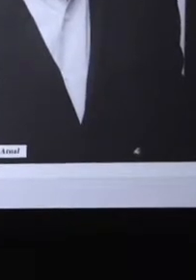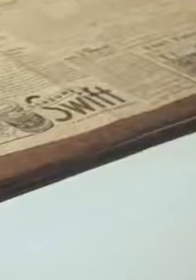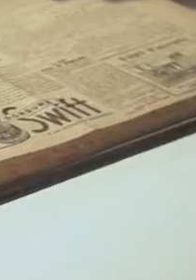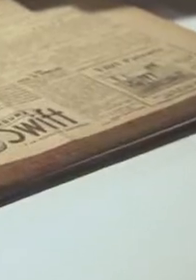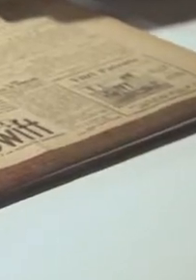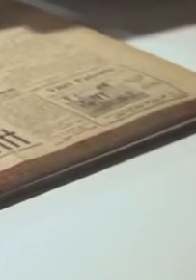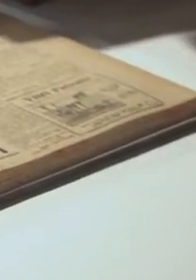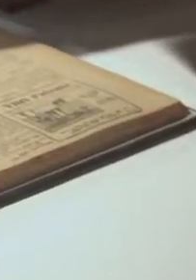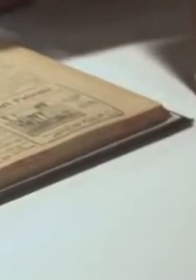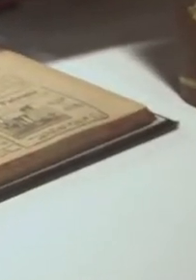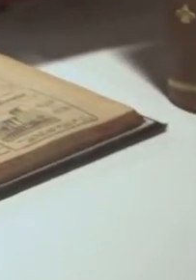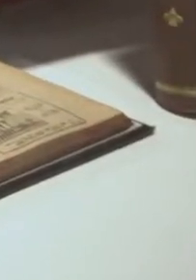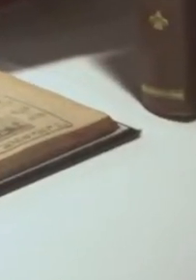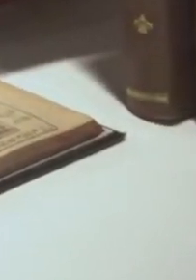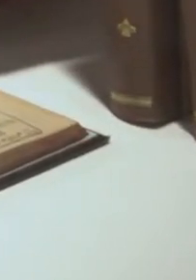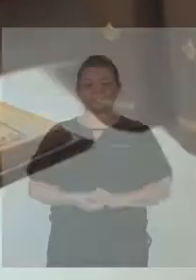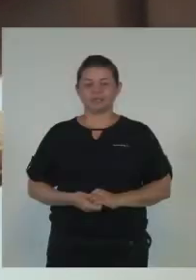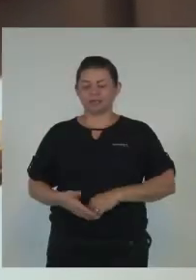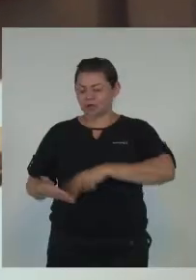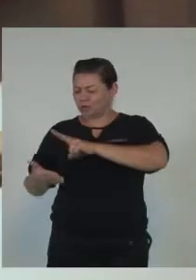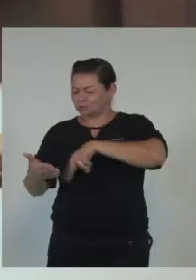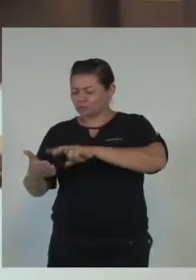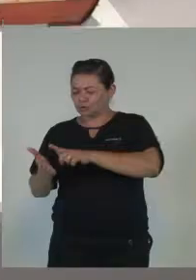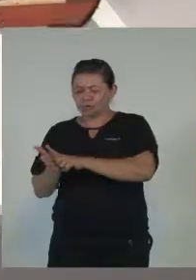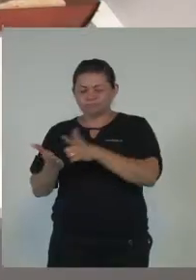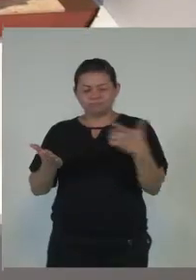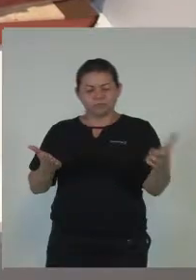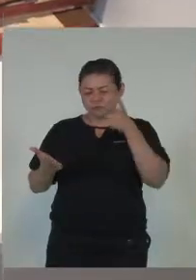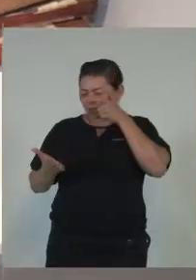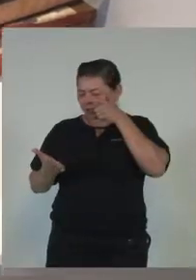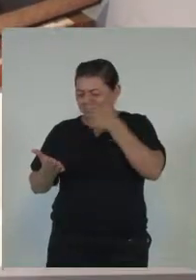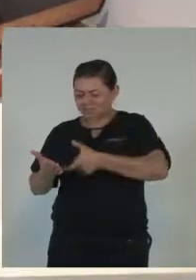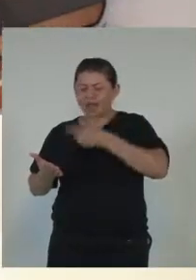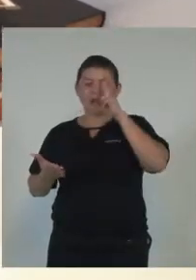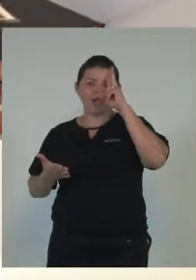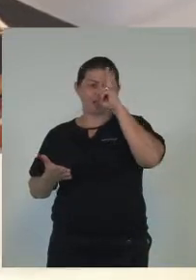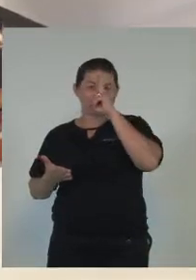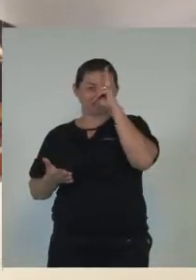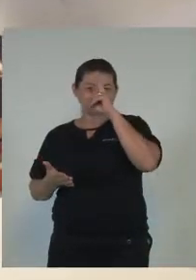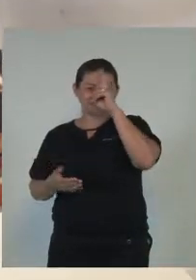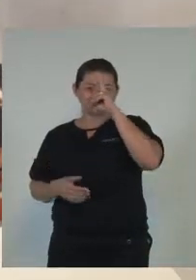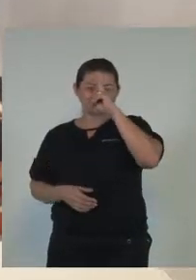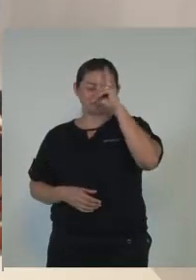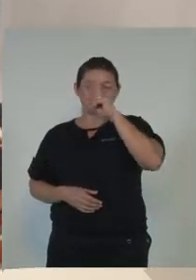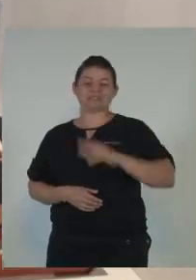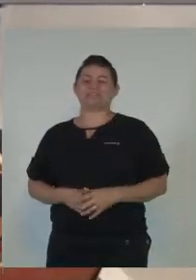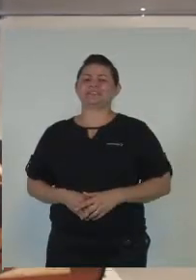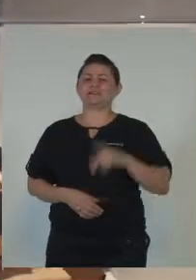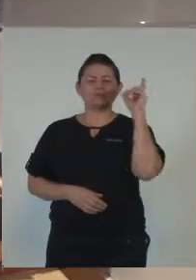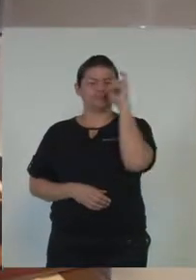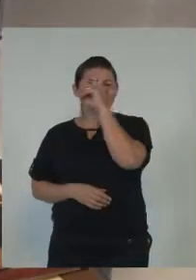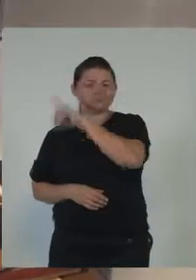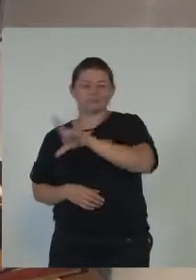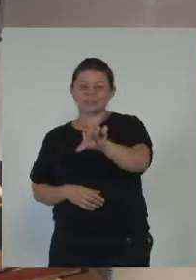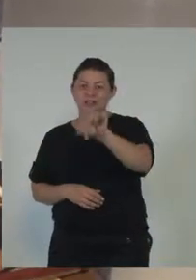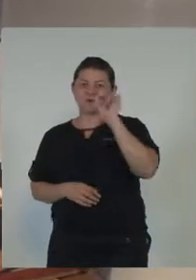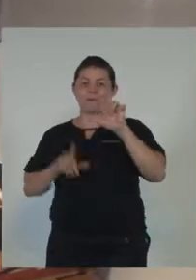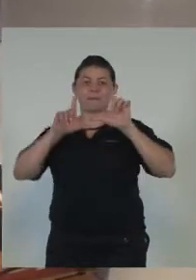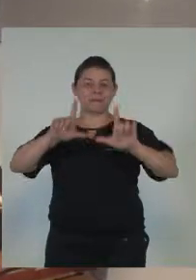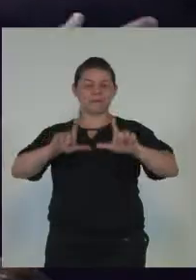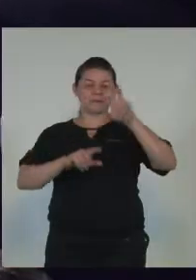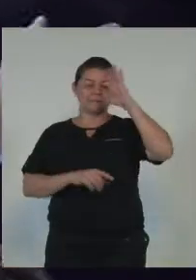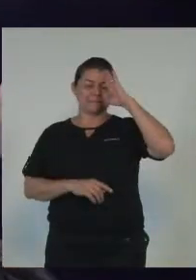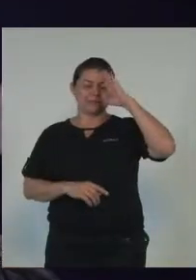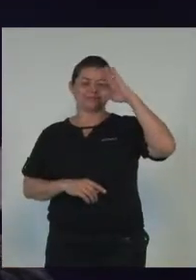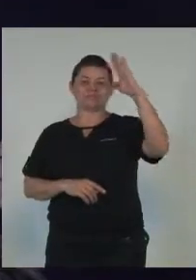E tinha tanta coisa interessante nos arquivos do jornal, esses livrões aí, que foi muito difícil escolher as capas.